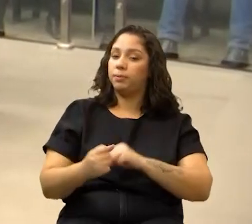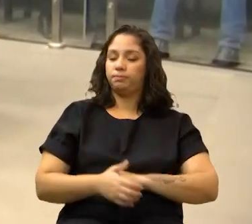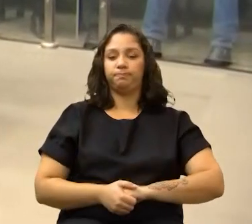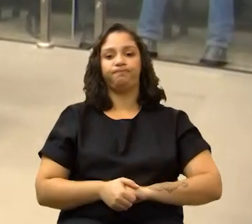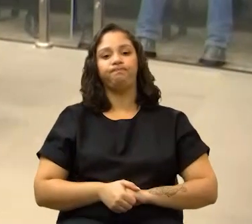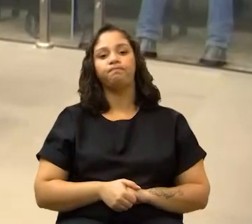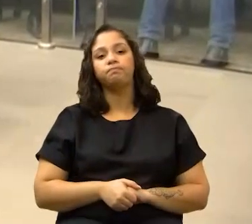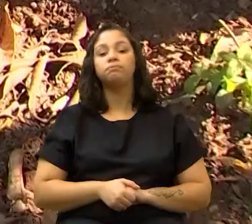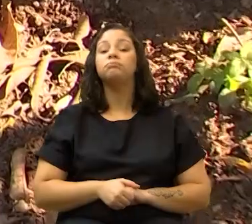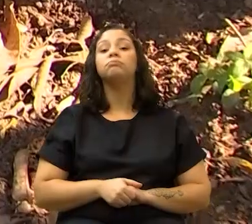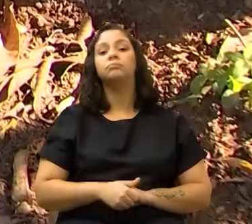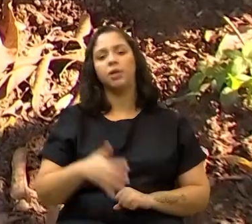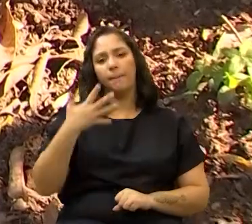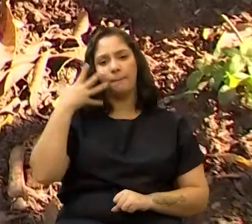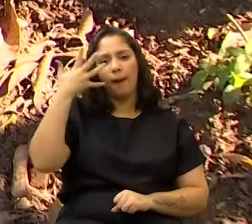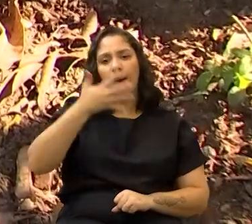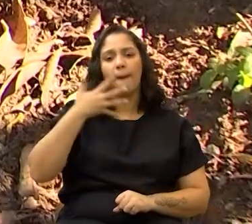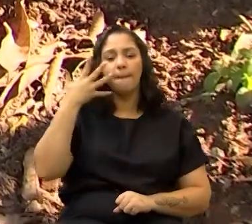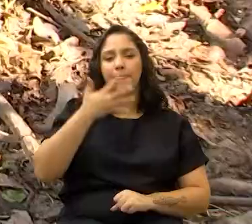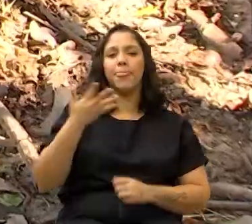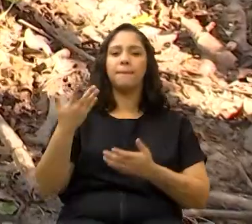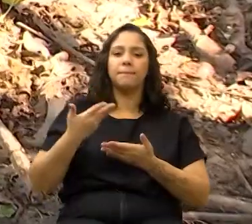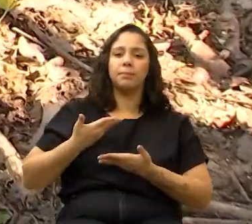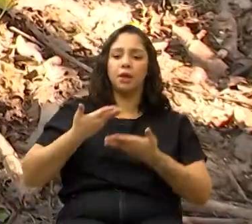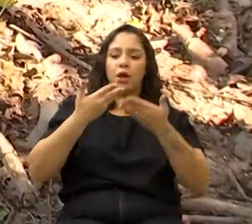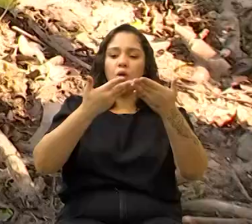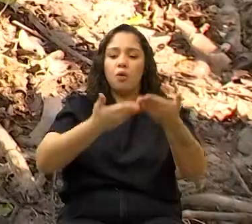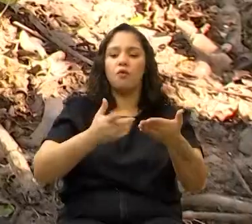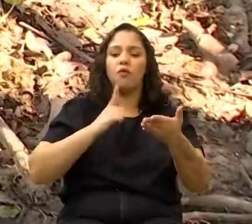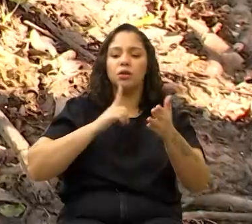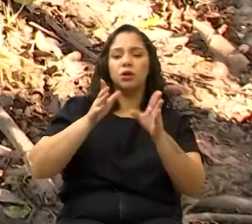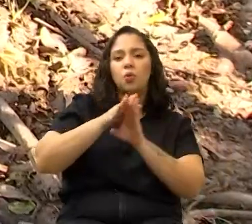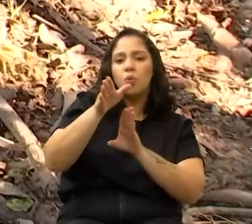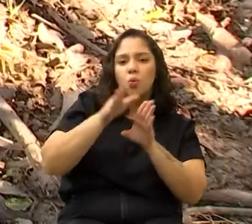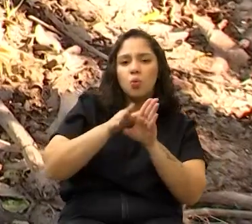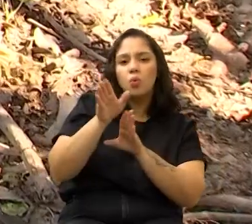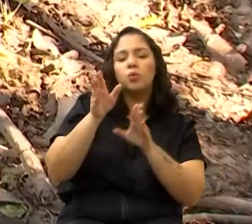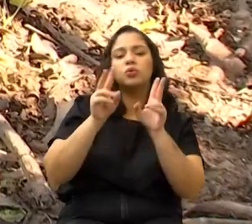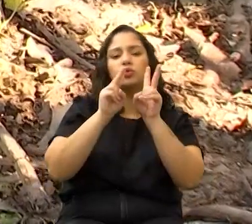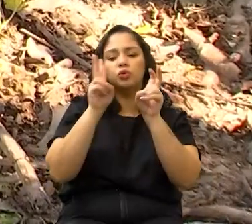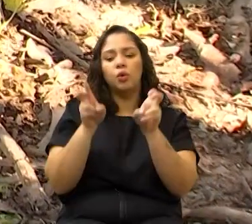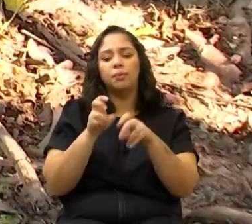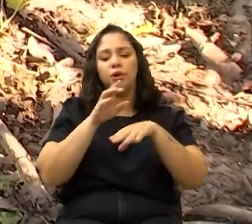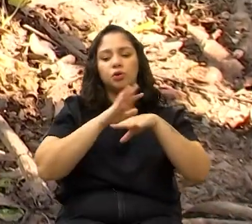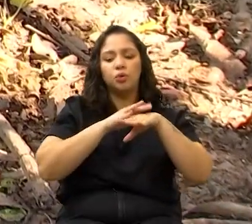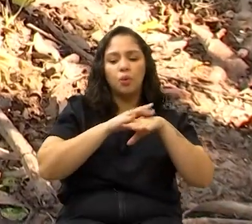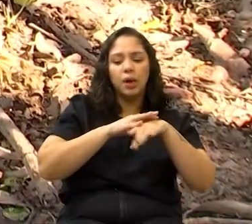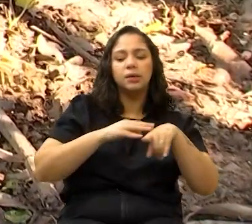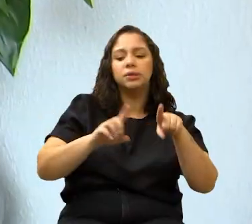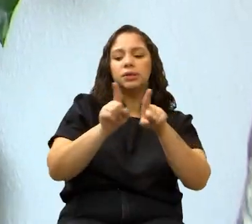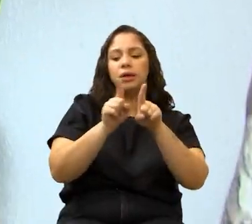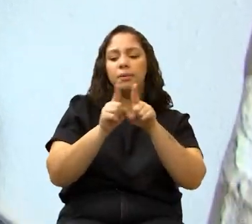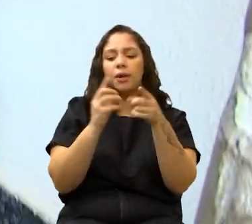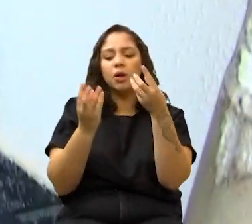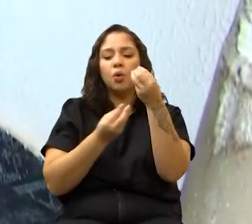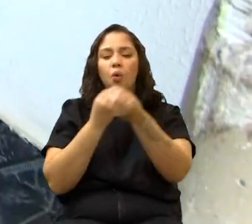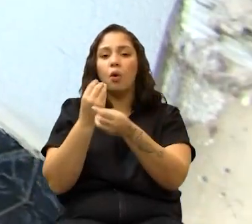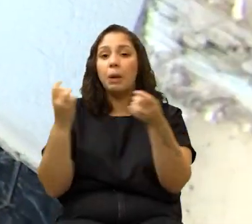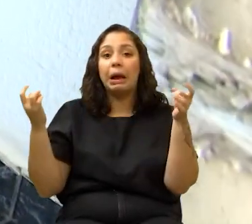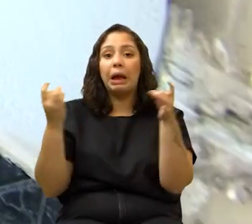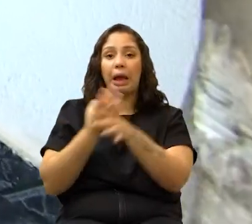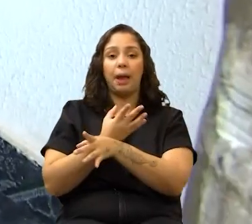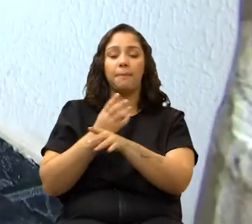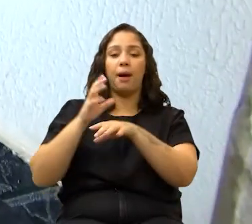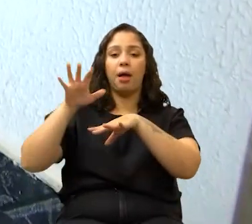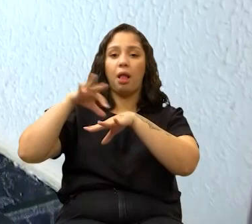Poder Legislativo. Durante a palestra, as convidadas deverão passar orientações sobre essas enfermidades e sobre